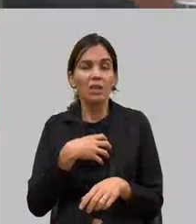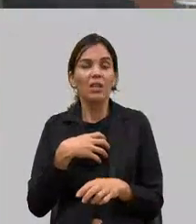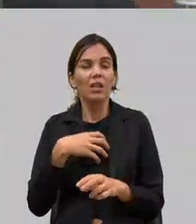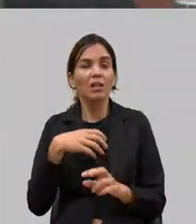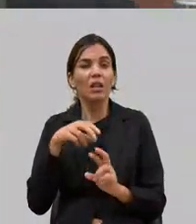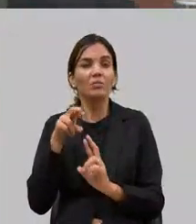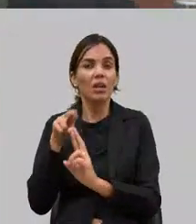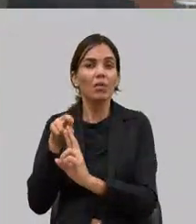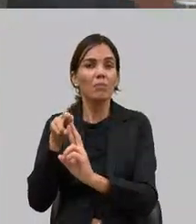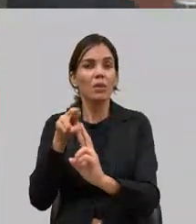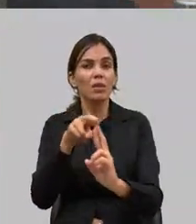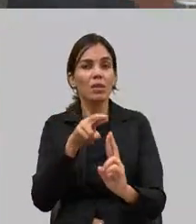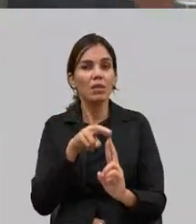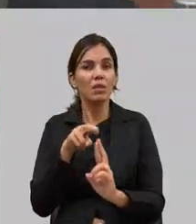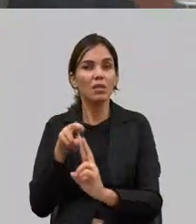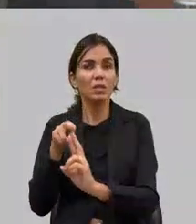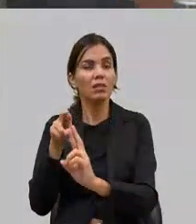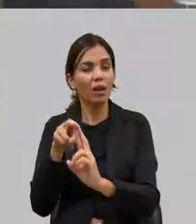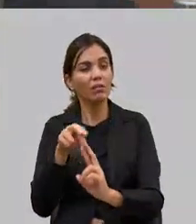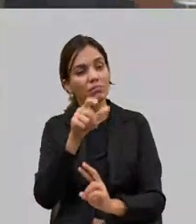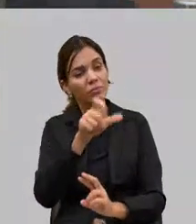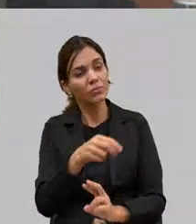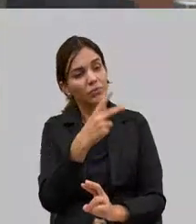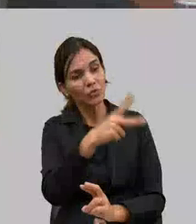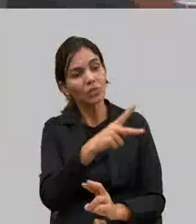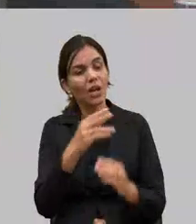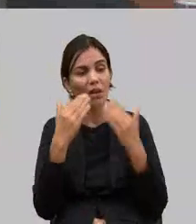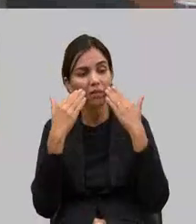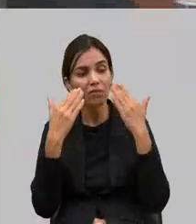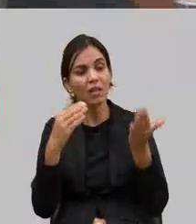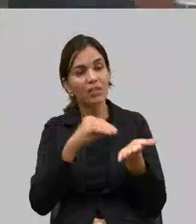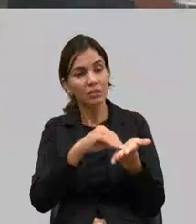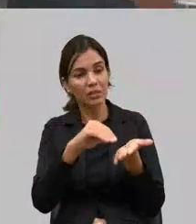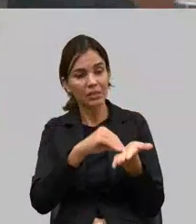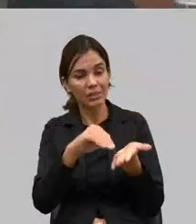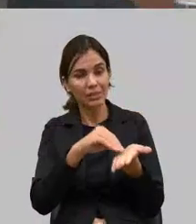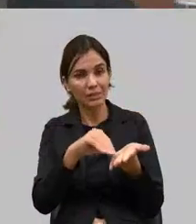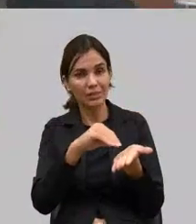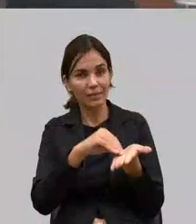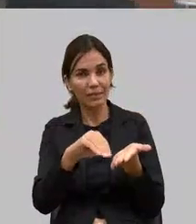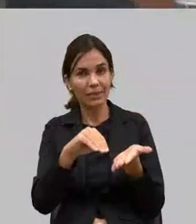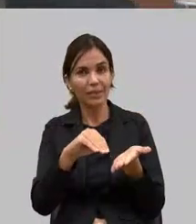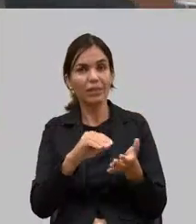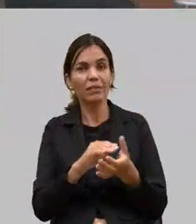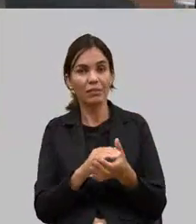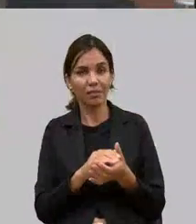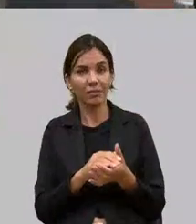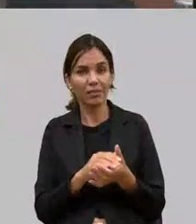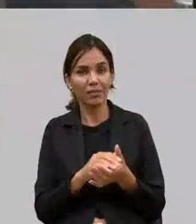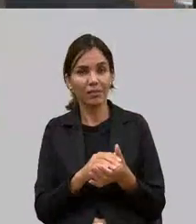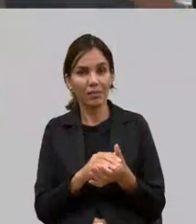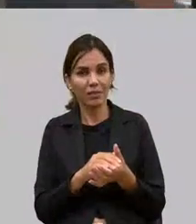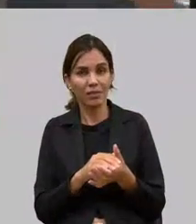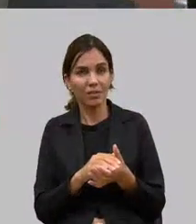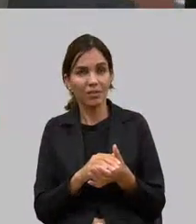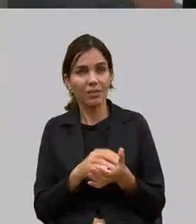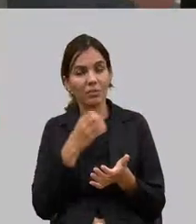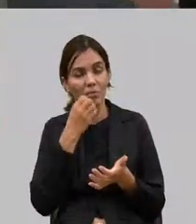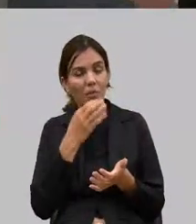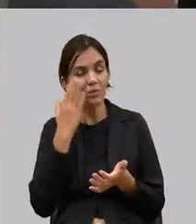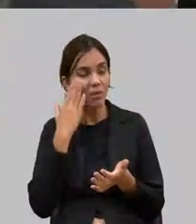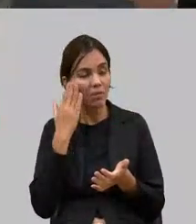e sua à frente da secretaria é muito bom a gente ver que à frente da pasta tem alguém que conversa que